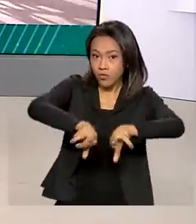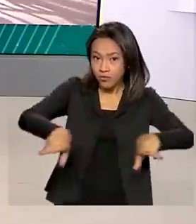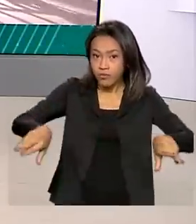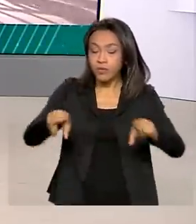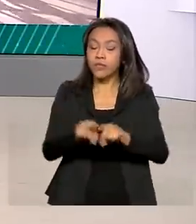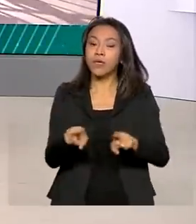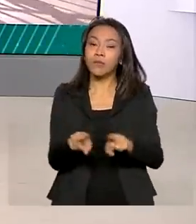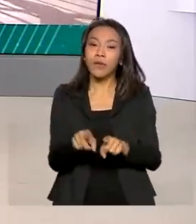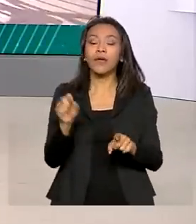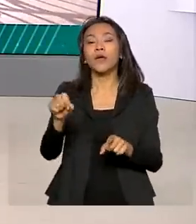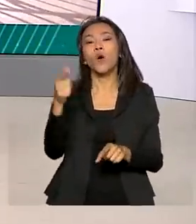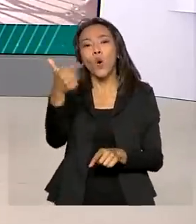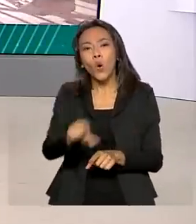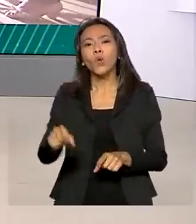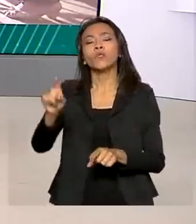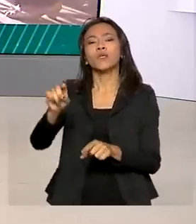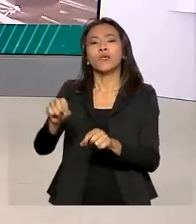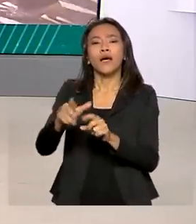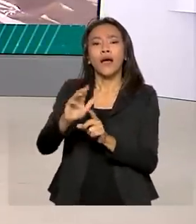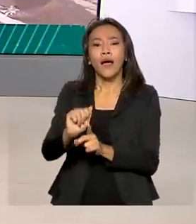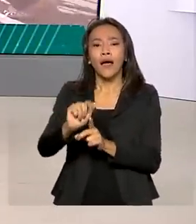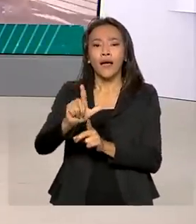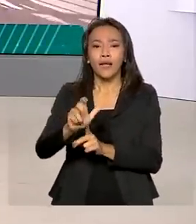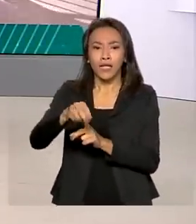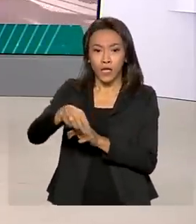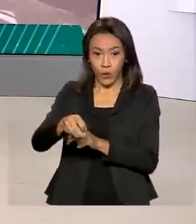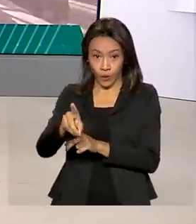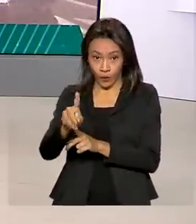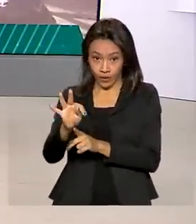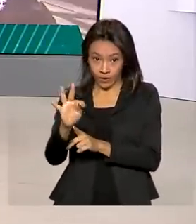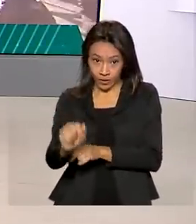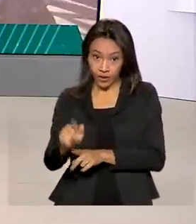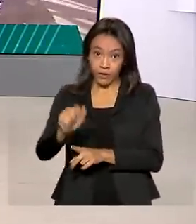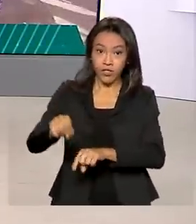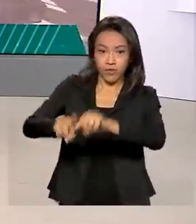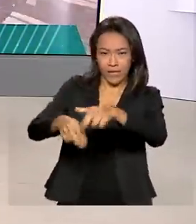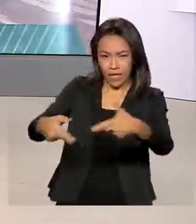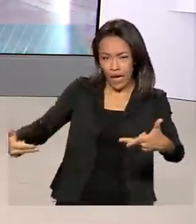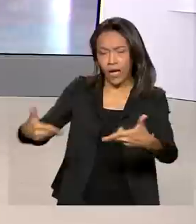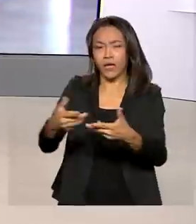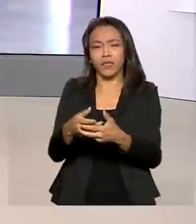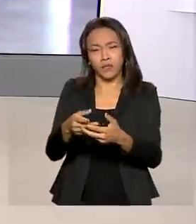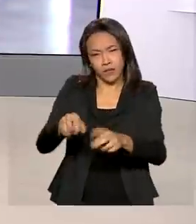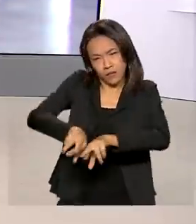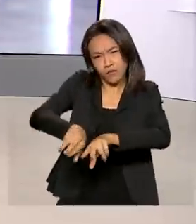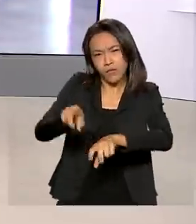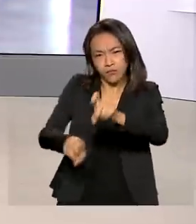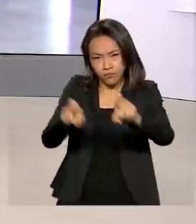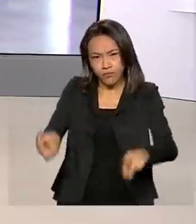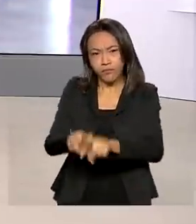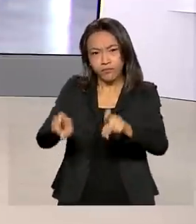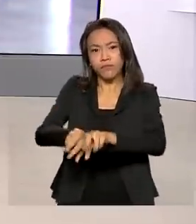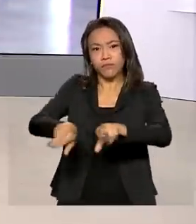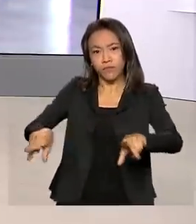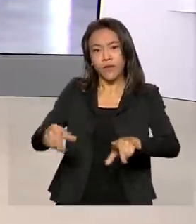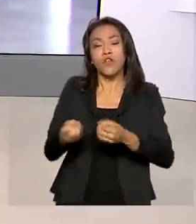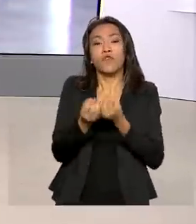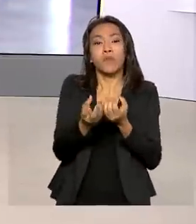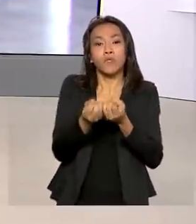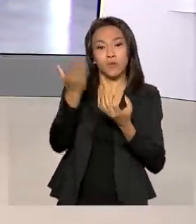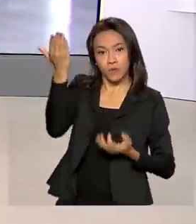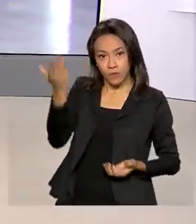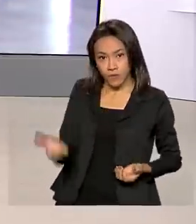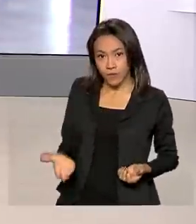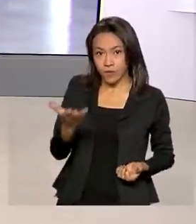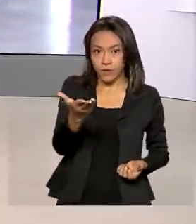para importação de máquinas e equipamentos e produtos de informática. O repórter Glauco de Queiroz traz as informações para a gente